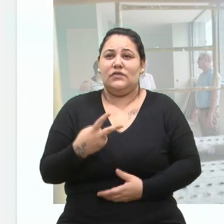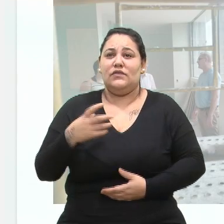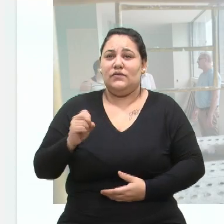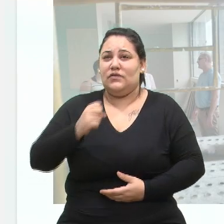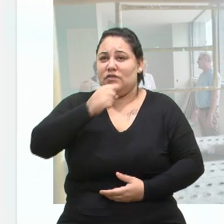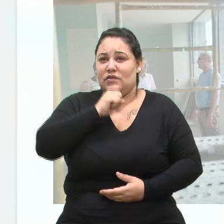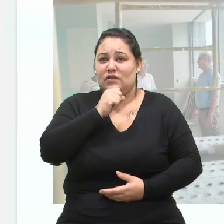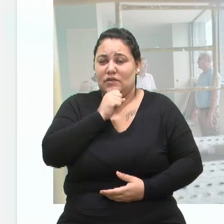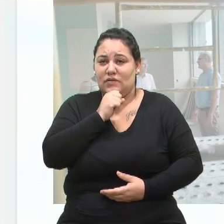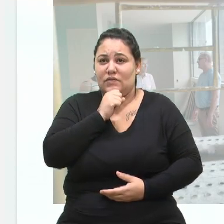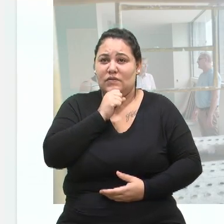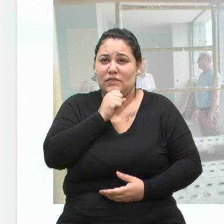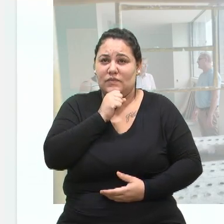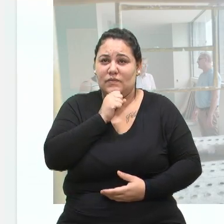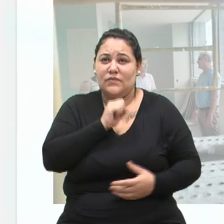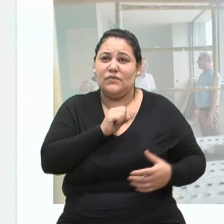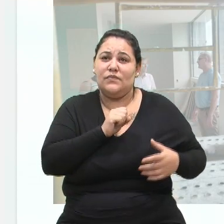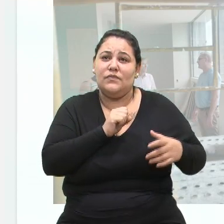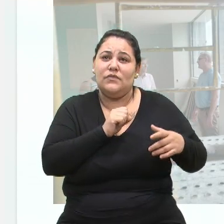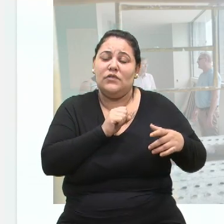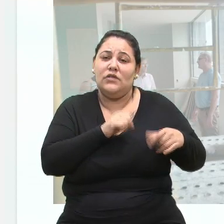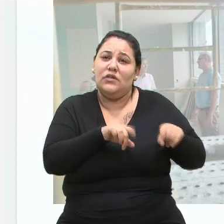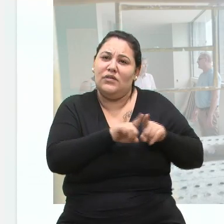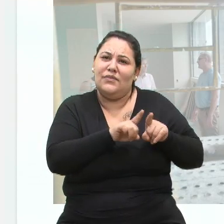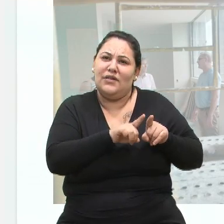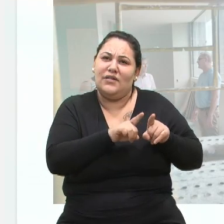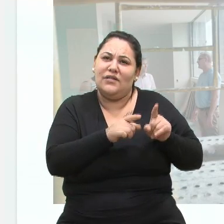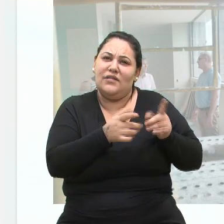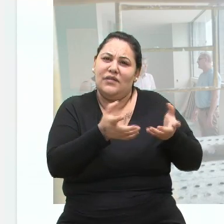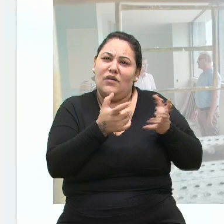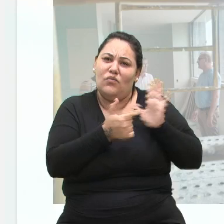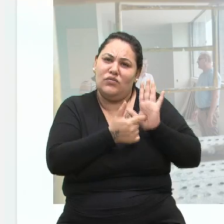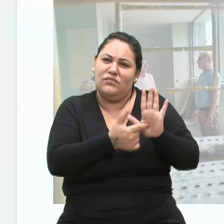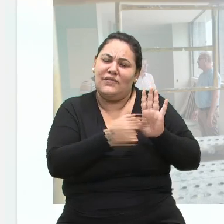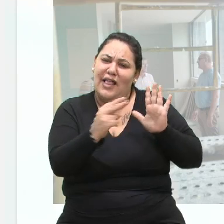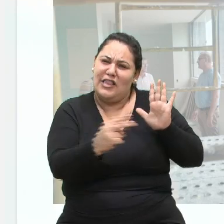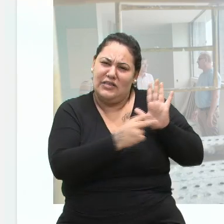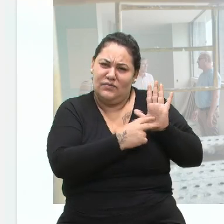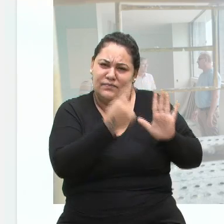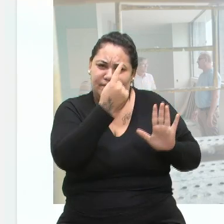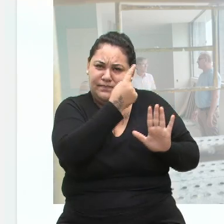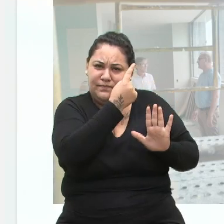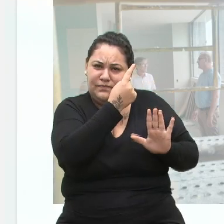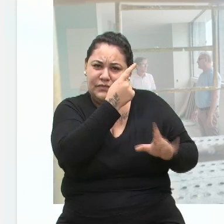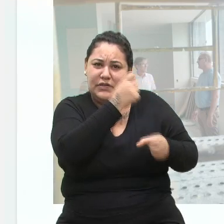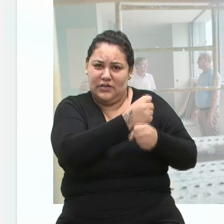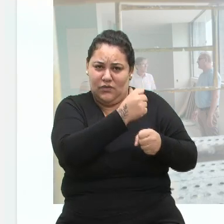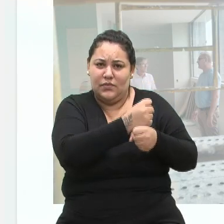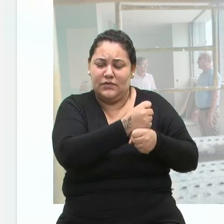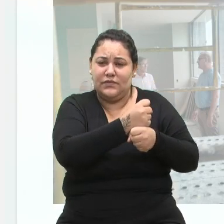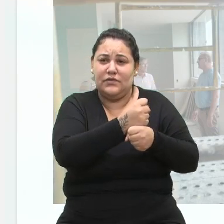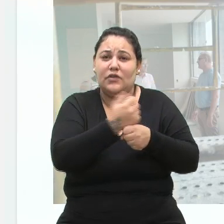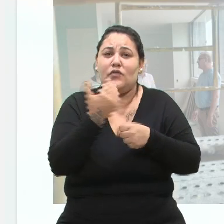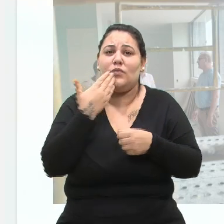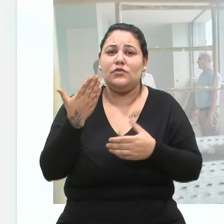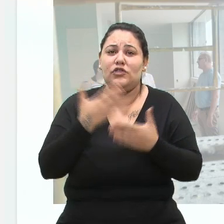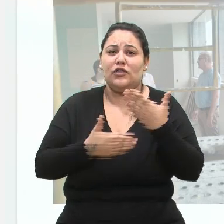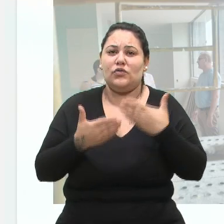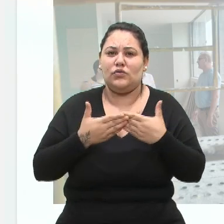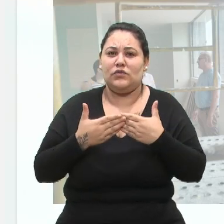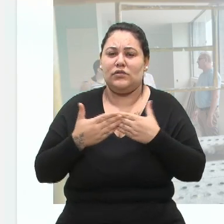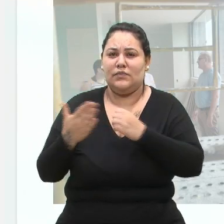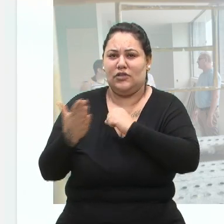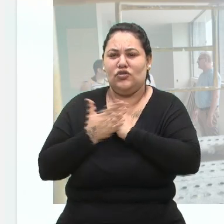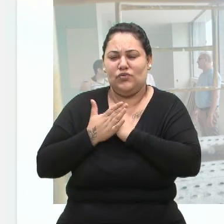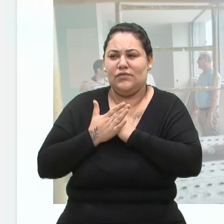Recanto da Compaixão. Mas eu quero chamar atenção para essa obra específico, e eu peço a todos que me ajudem a